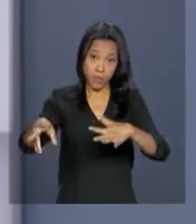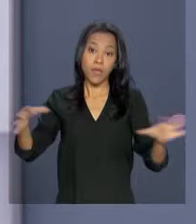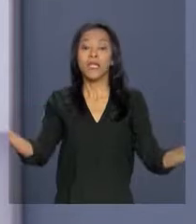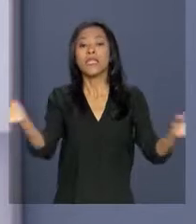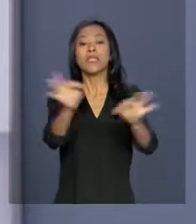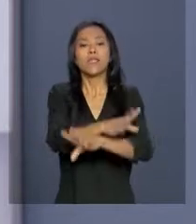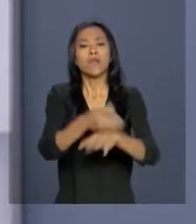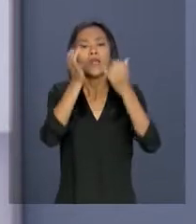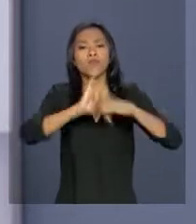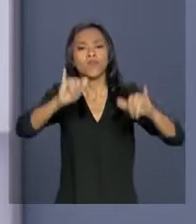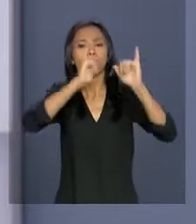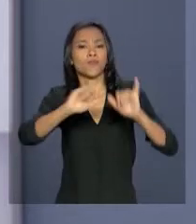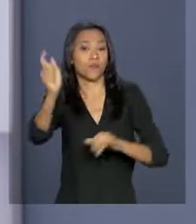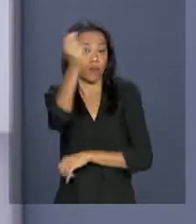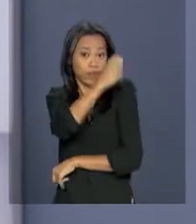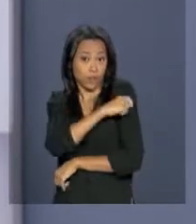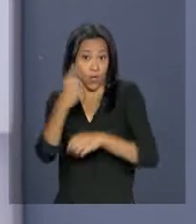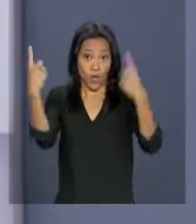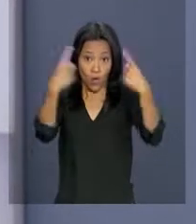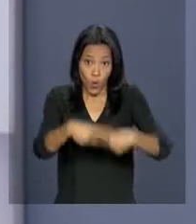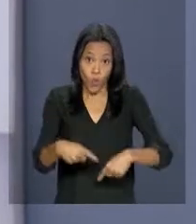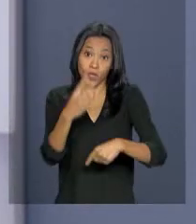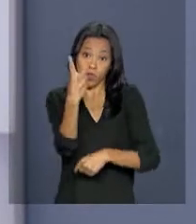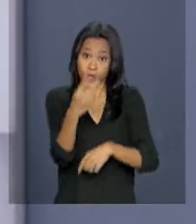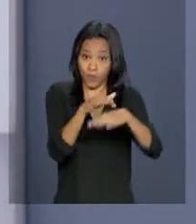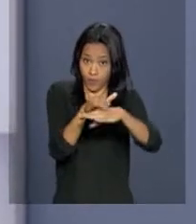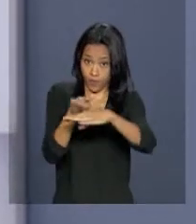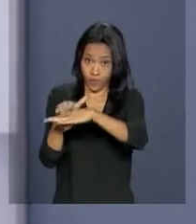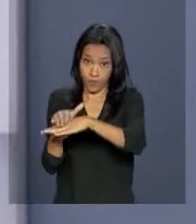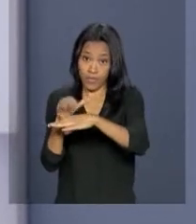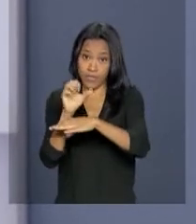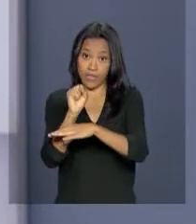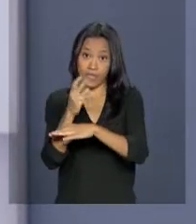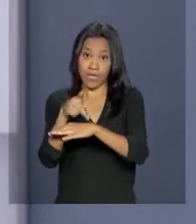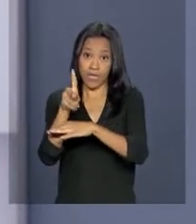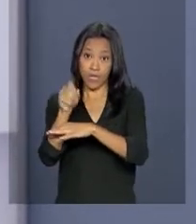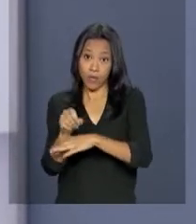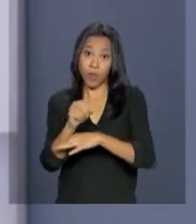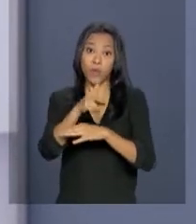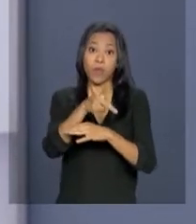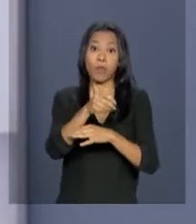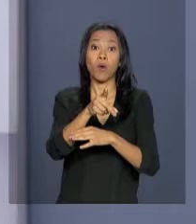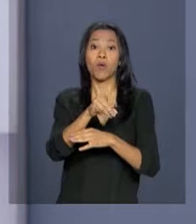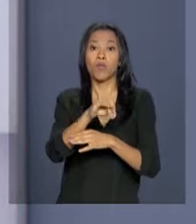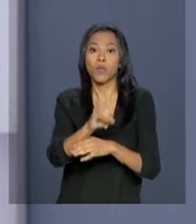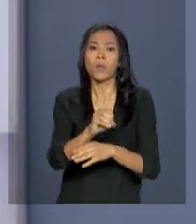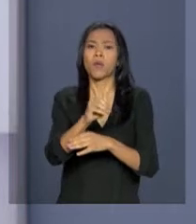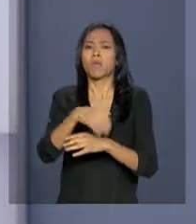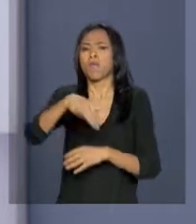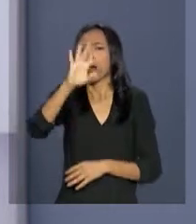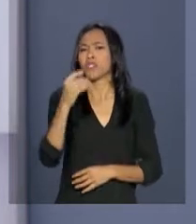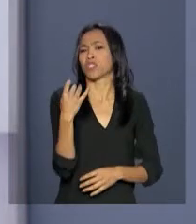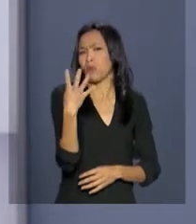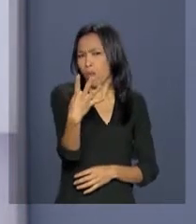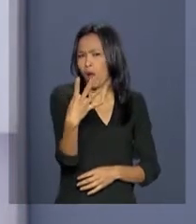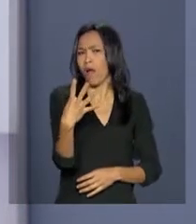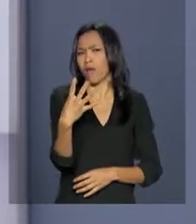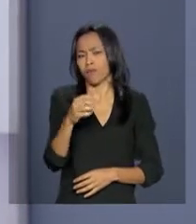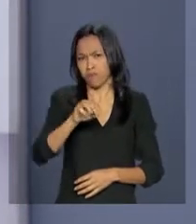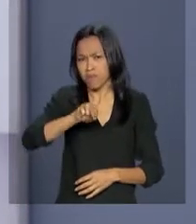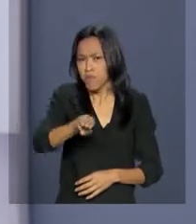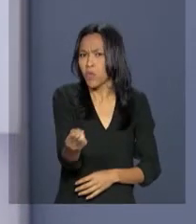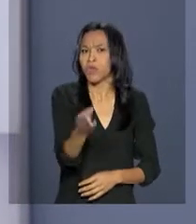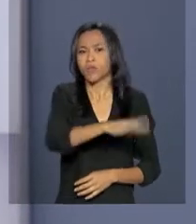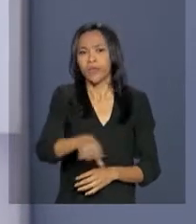campanha nacional de vacinação contra o sarampo e a poliomielite. Mais de 4 milhões de crianças de 1 a 5 anos ainda não receberam a